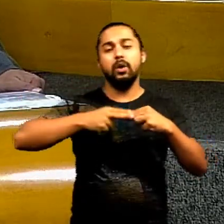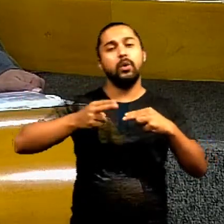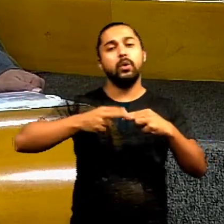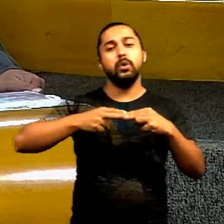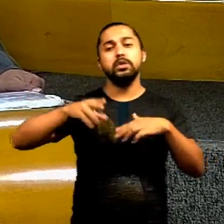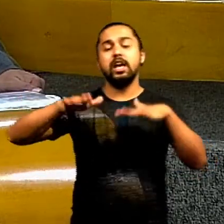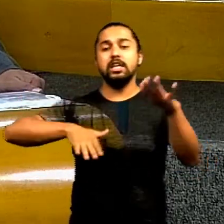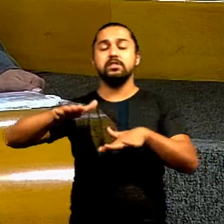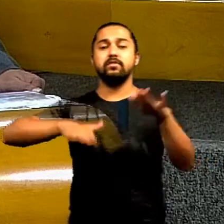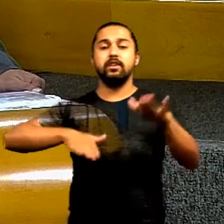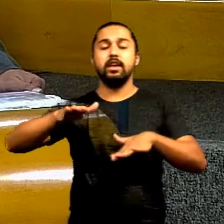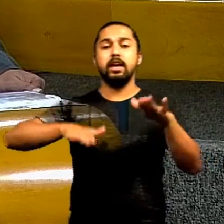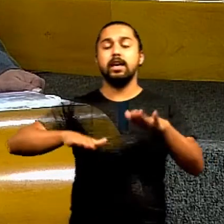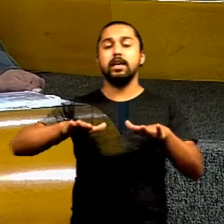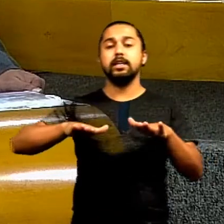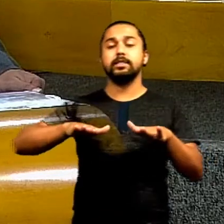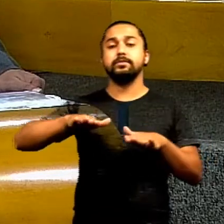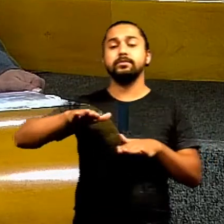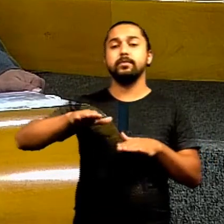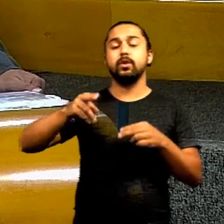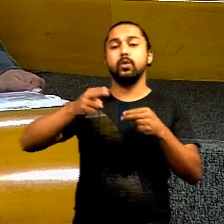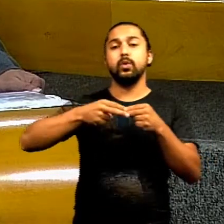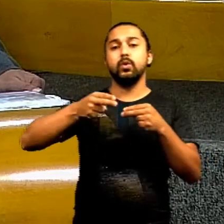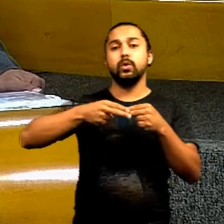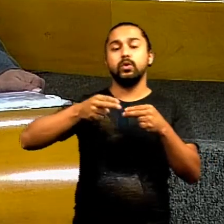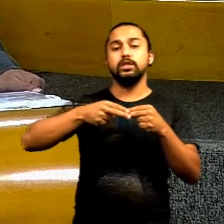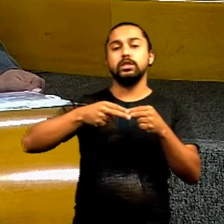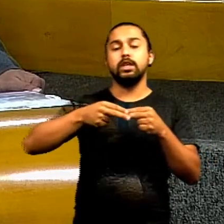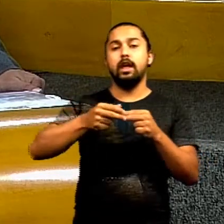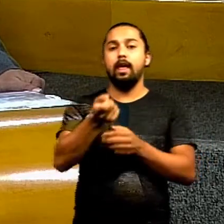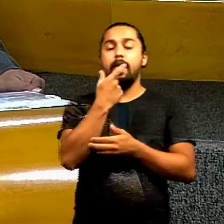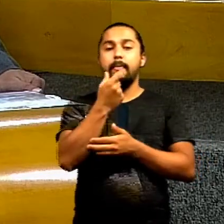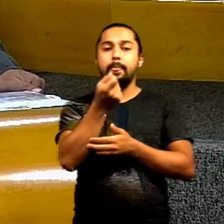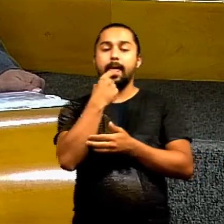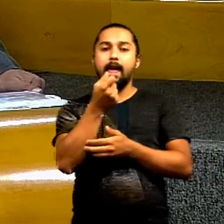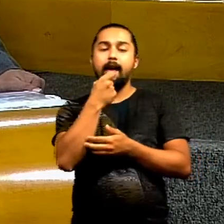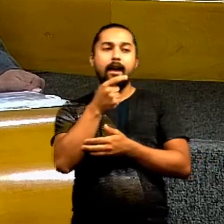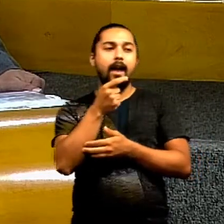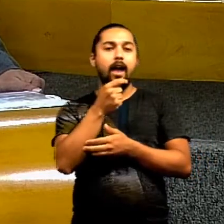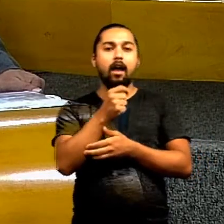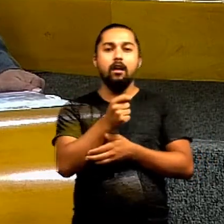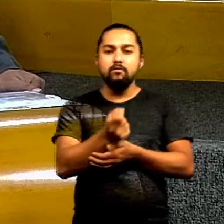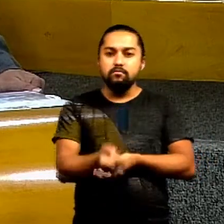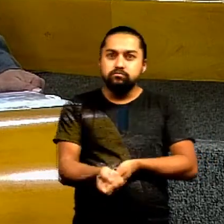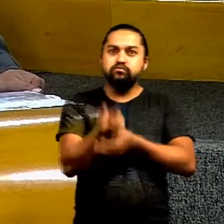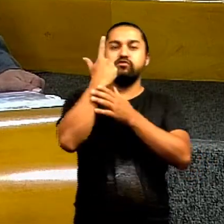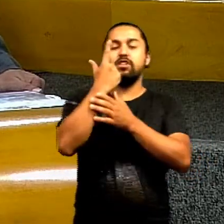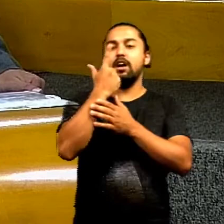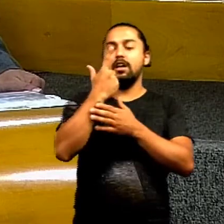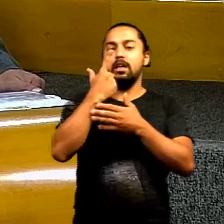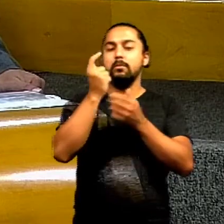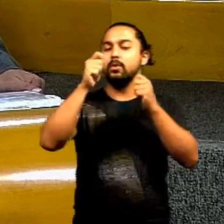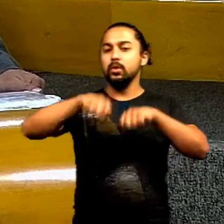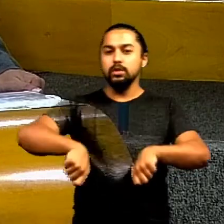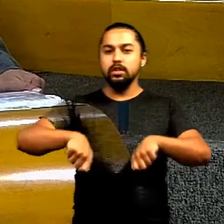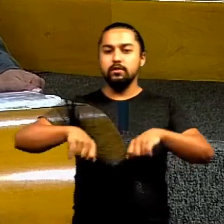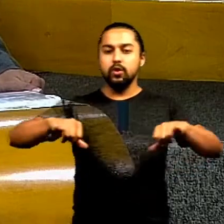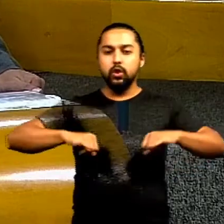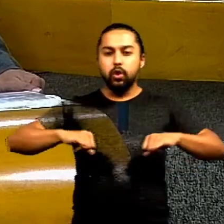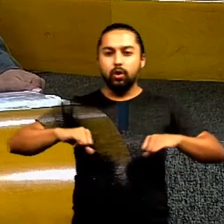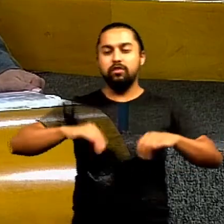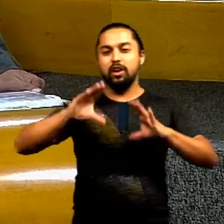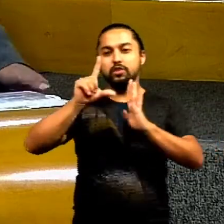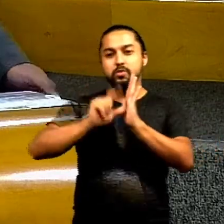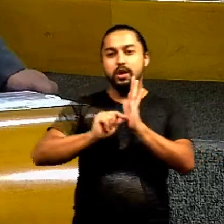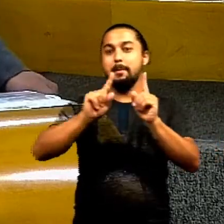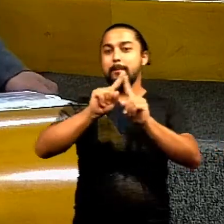aonde nem a a o uso do remédio mais potente que tem não tira a dor o óleo da canábis